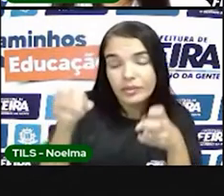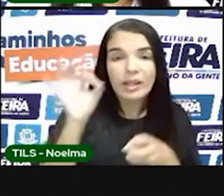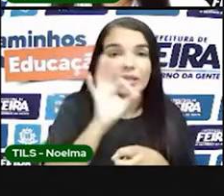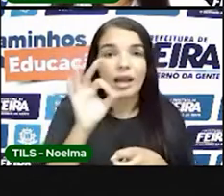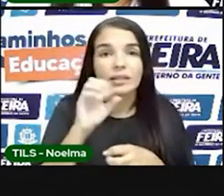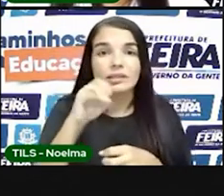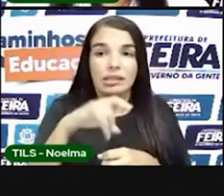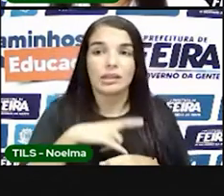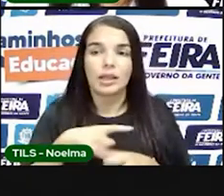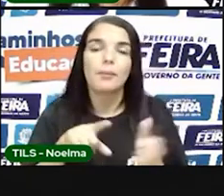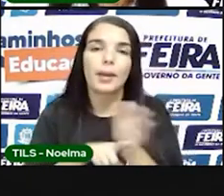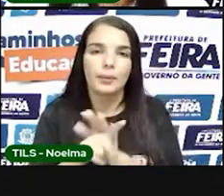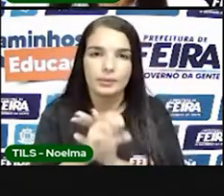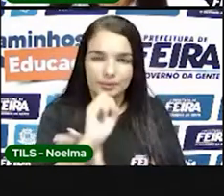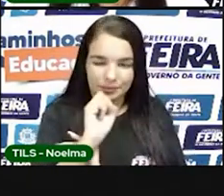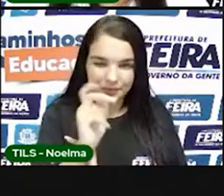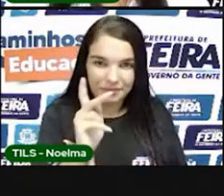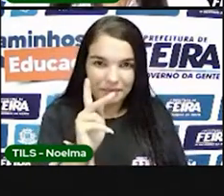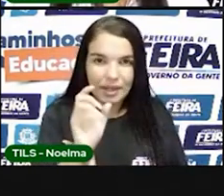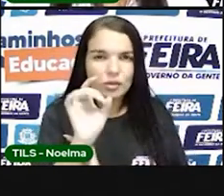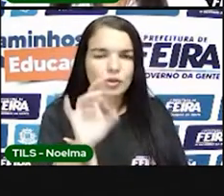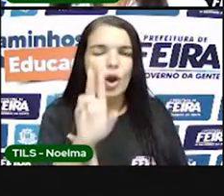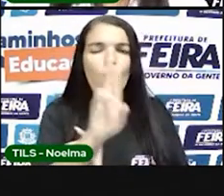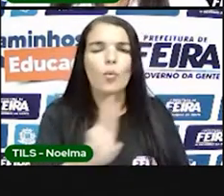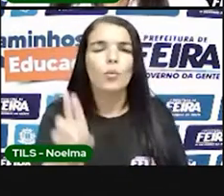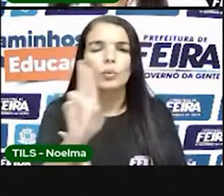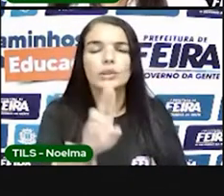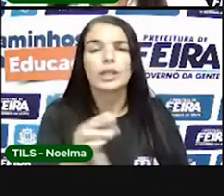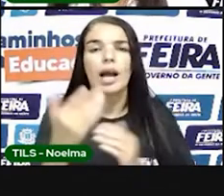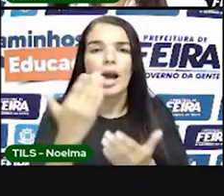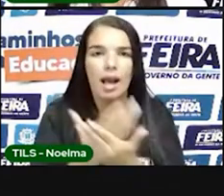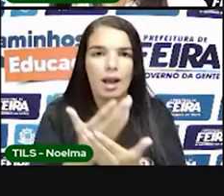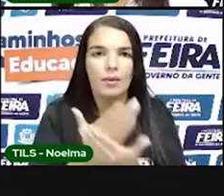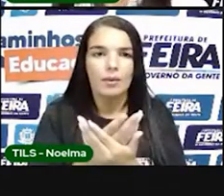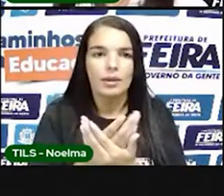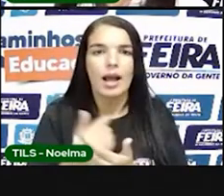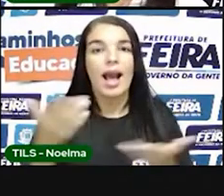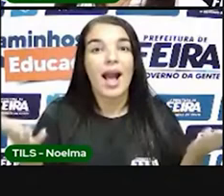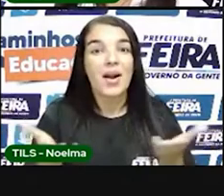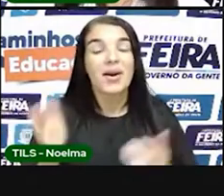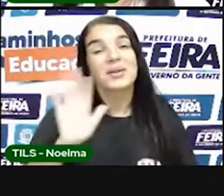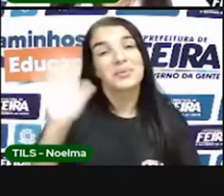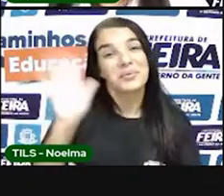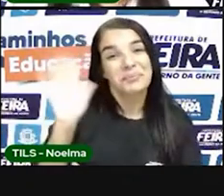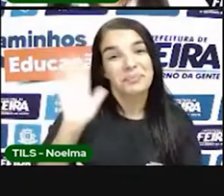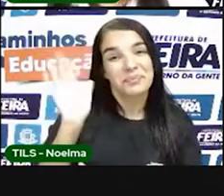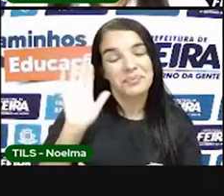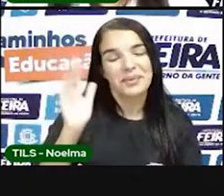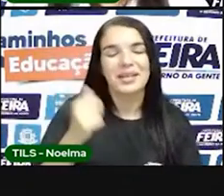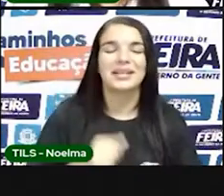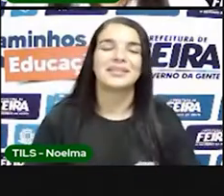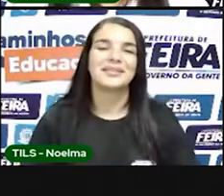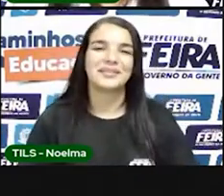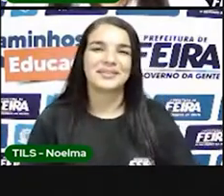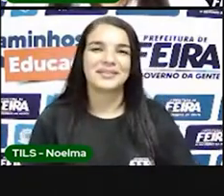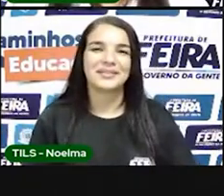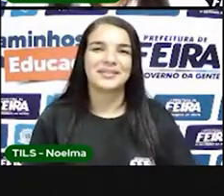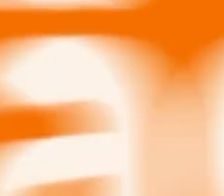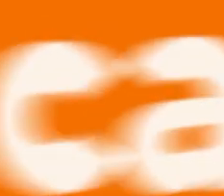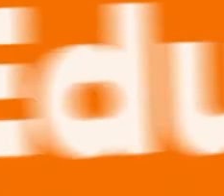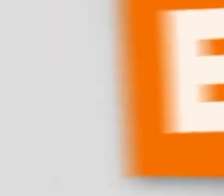houve uma dúvida ali. Então, utiliza somente para a aula, certo? E a Pró vai ficando por aqui. E até a próxima aula.